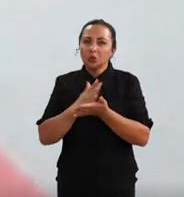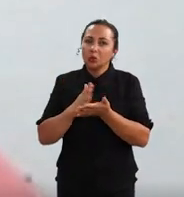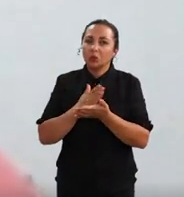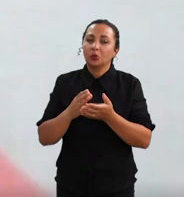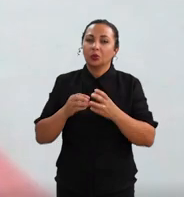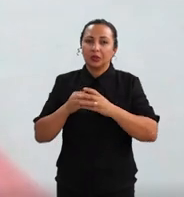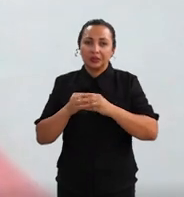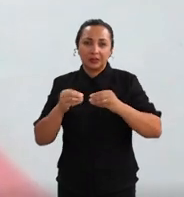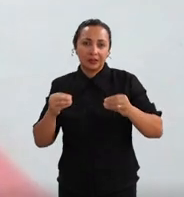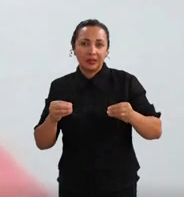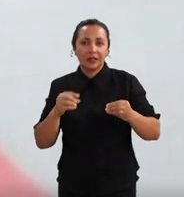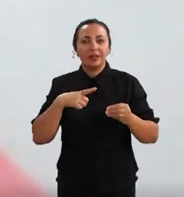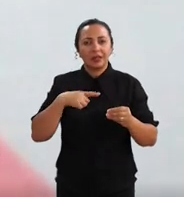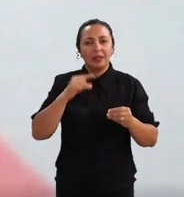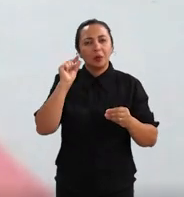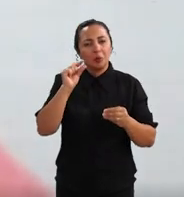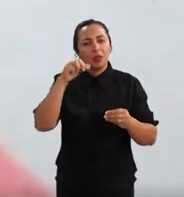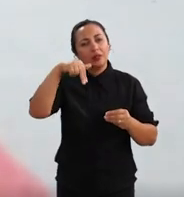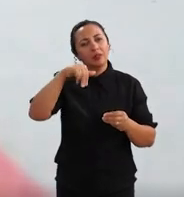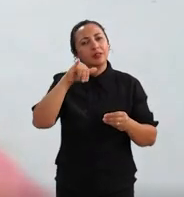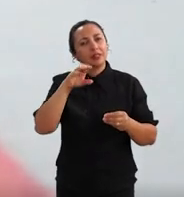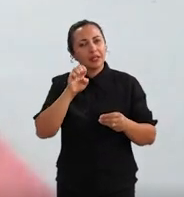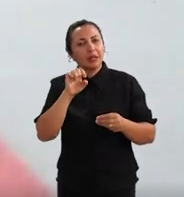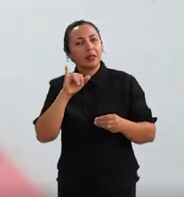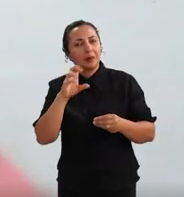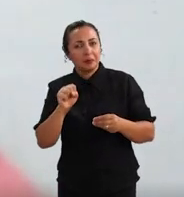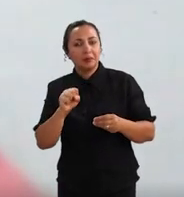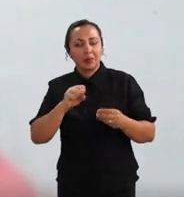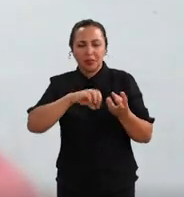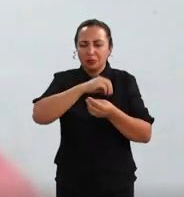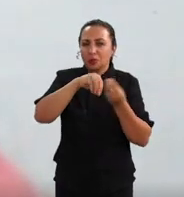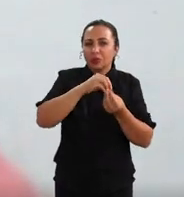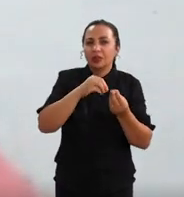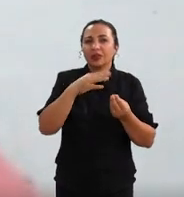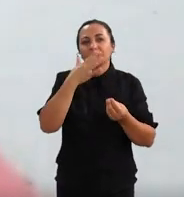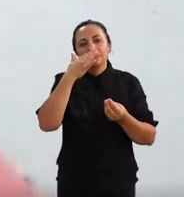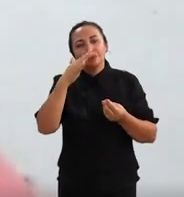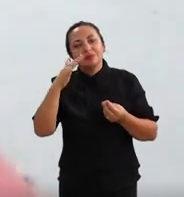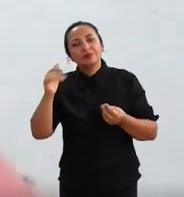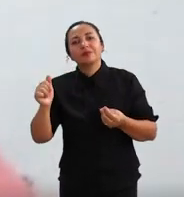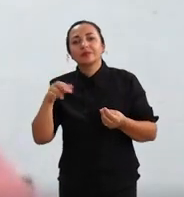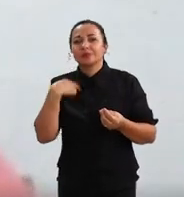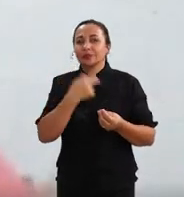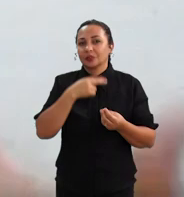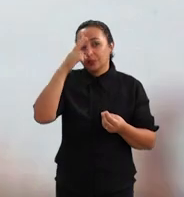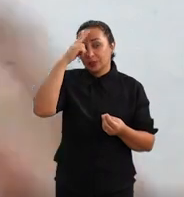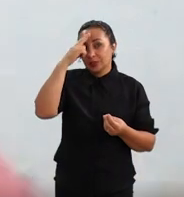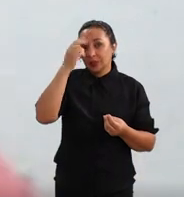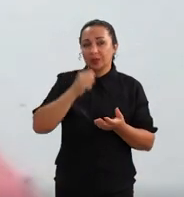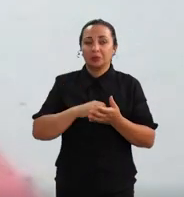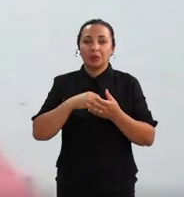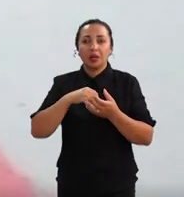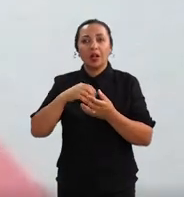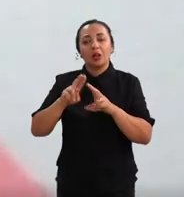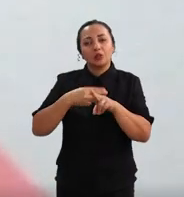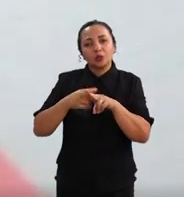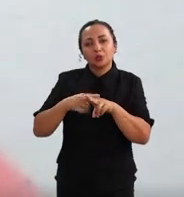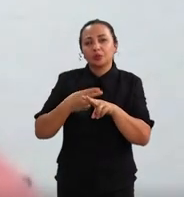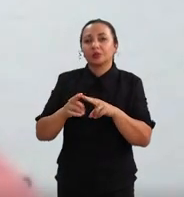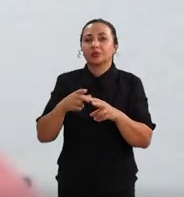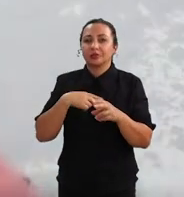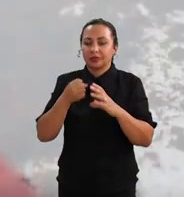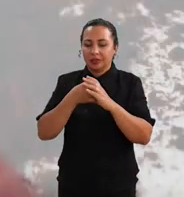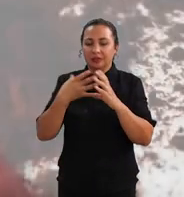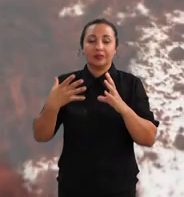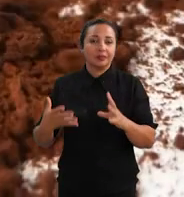até na etapa do descascamento vai um pouquinho de nibs e ele acaba tendo aquele aroma, que a gente lembra do chocolate, ele